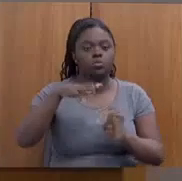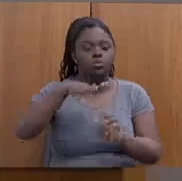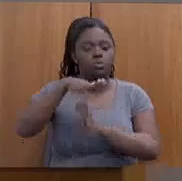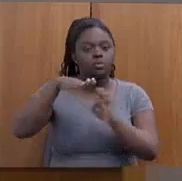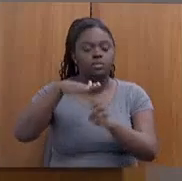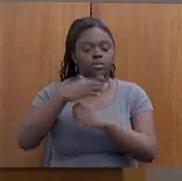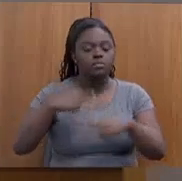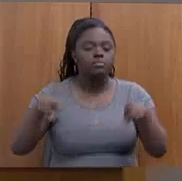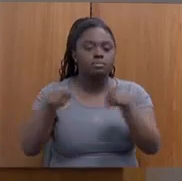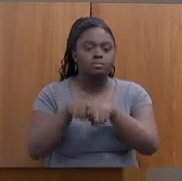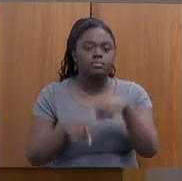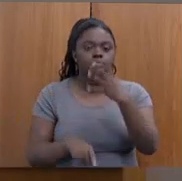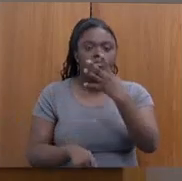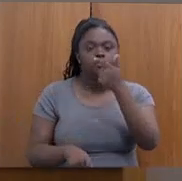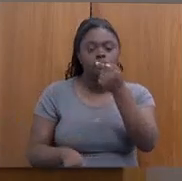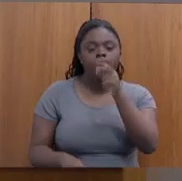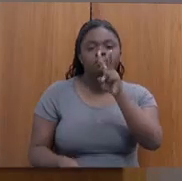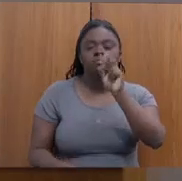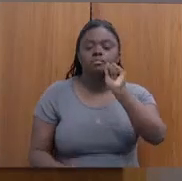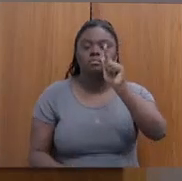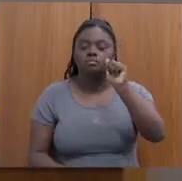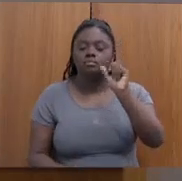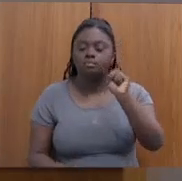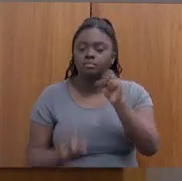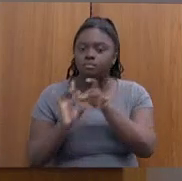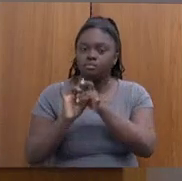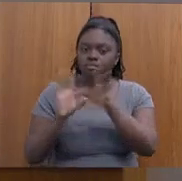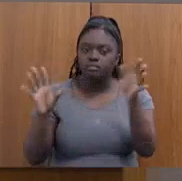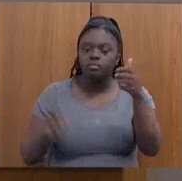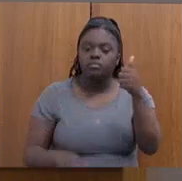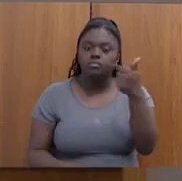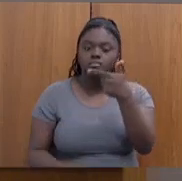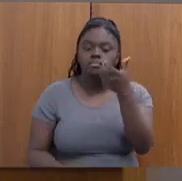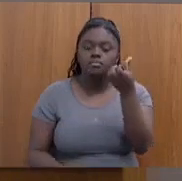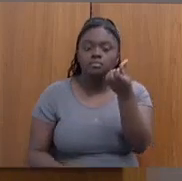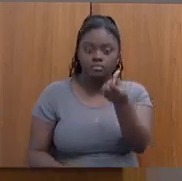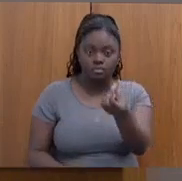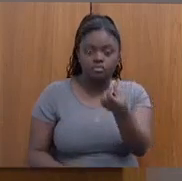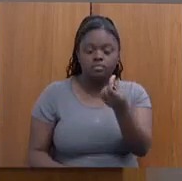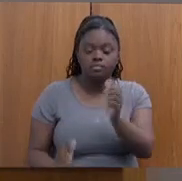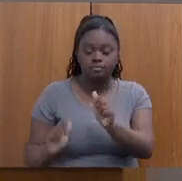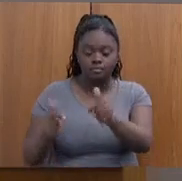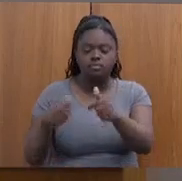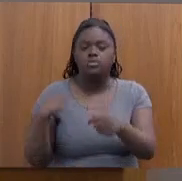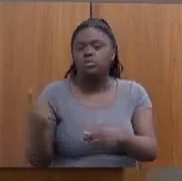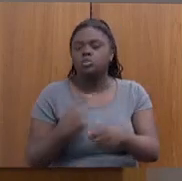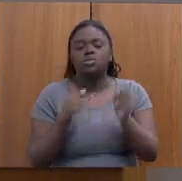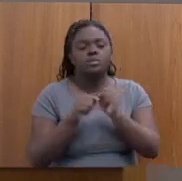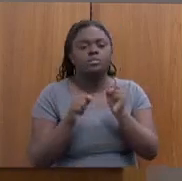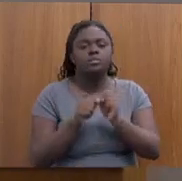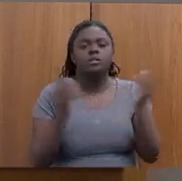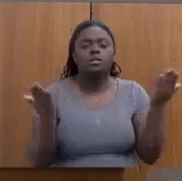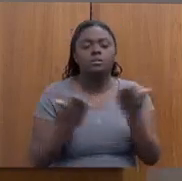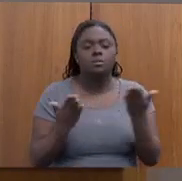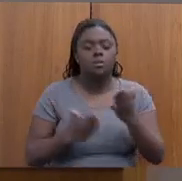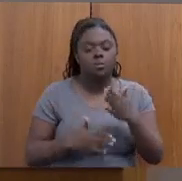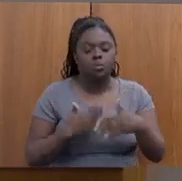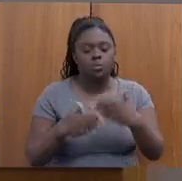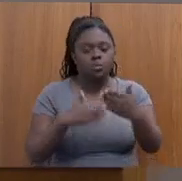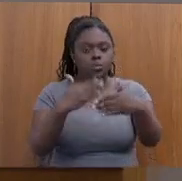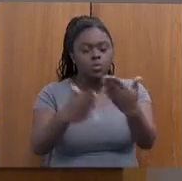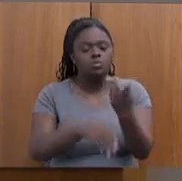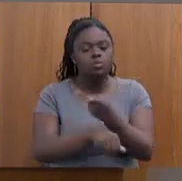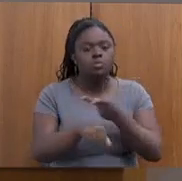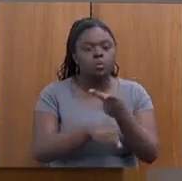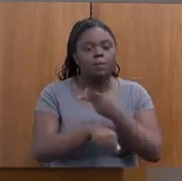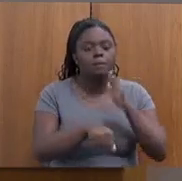47 vagas disponibilizadas e 126 currículos. O que nós estamos fazendo agora? Aumento do fomento para a busca de mais